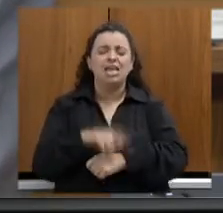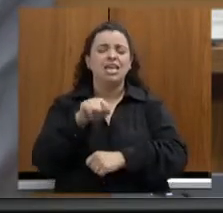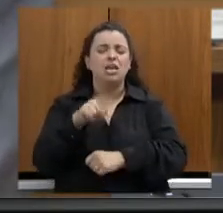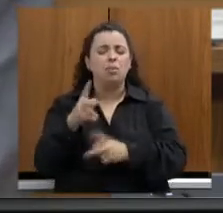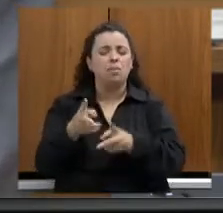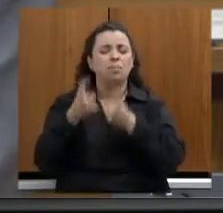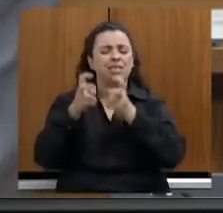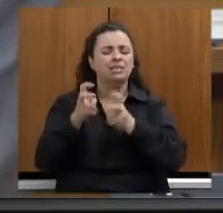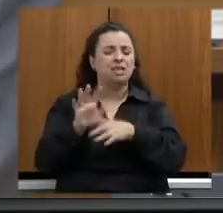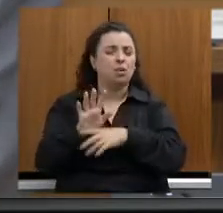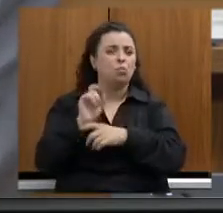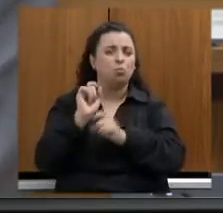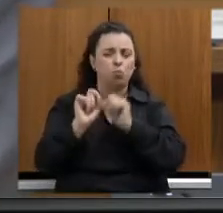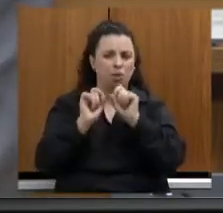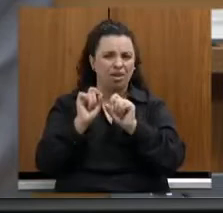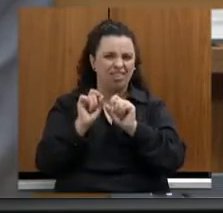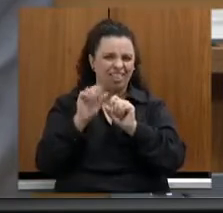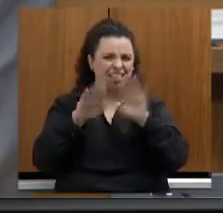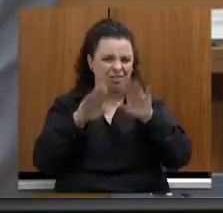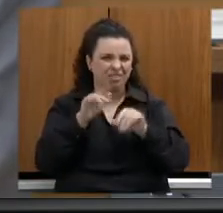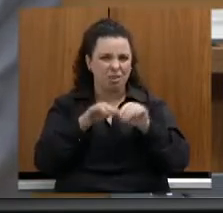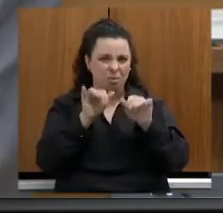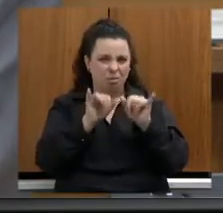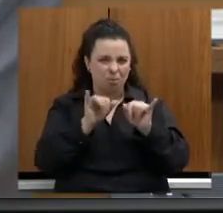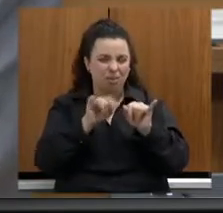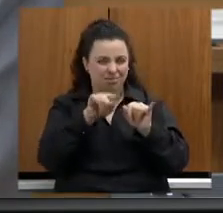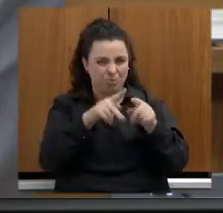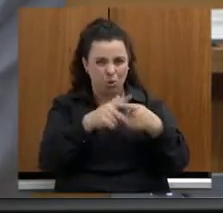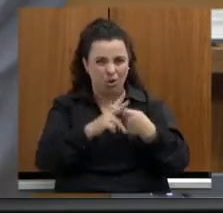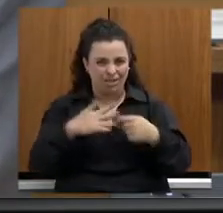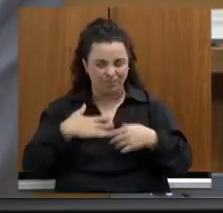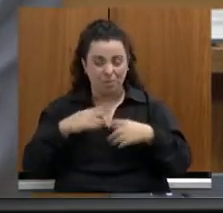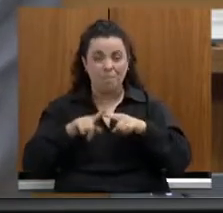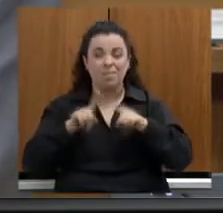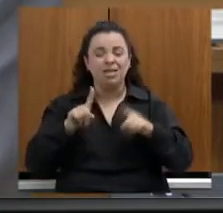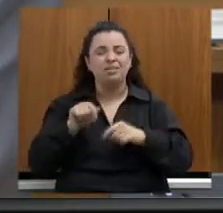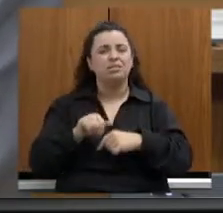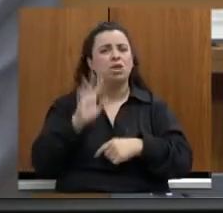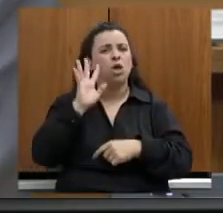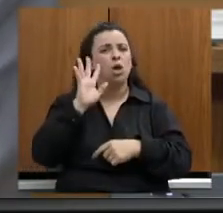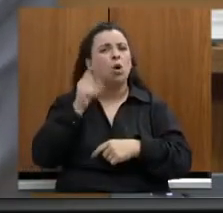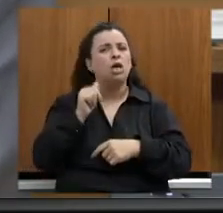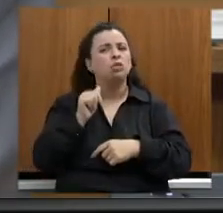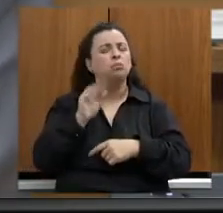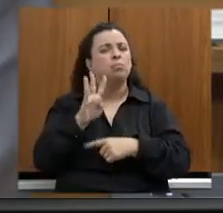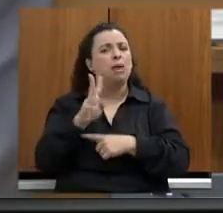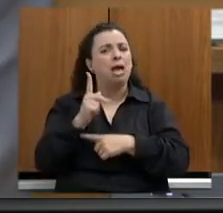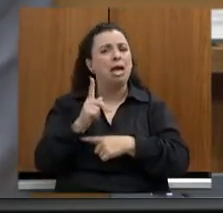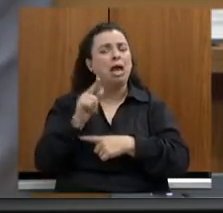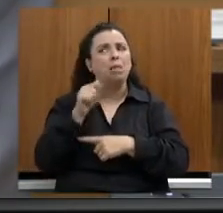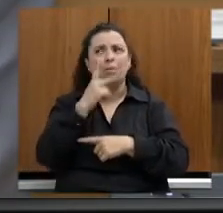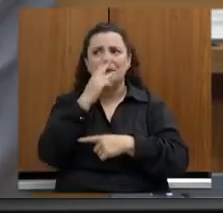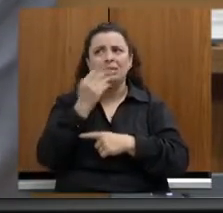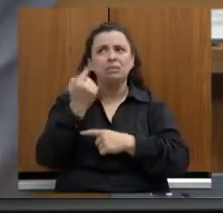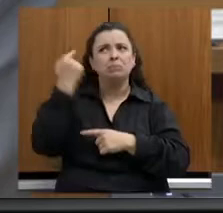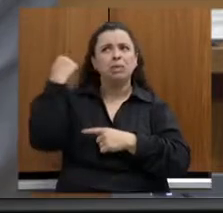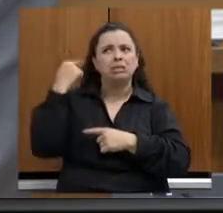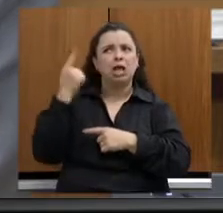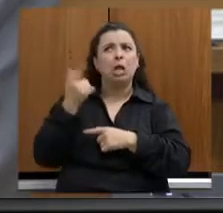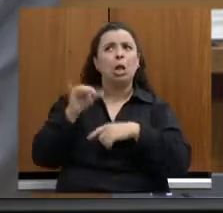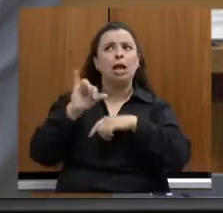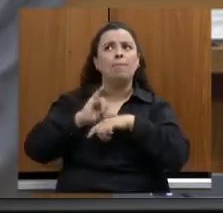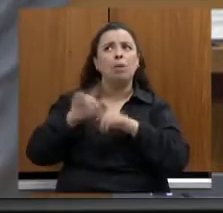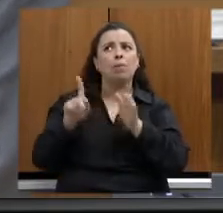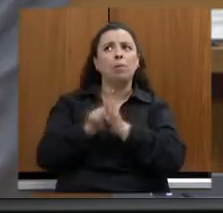mas Belo Horizonte já foi mais, Minas Gerais já foi mais a capital da dança do Brasil.